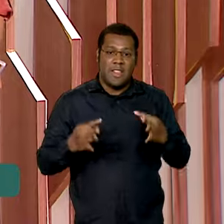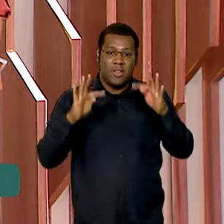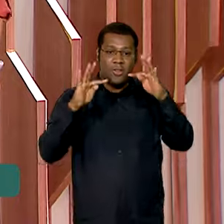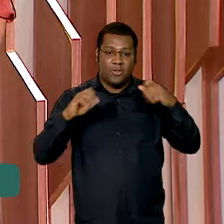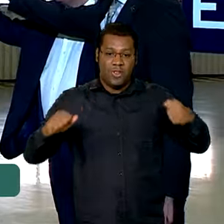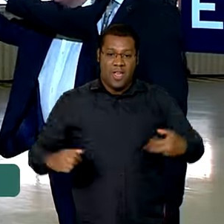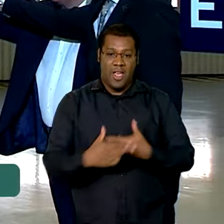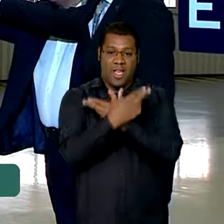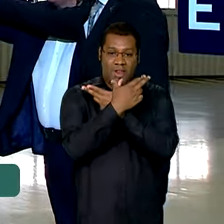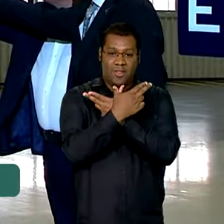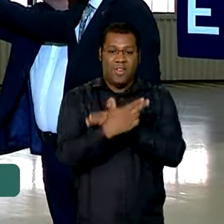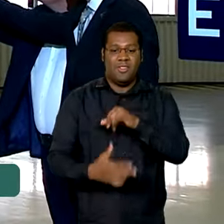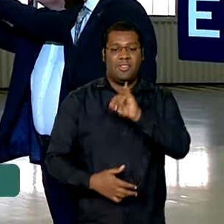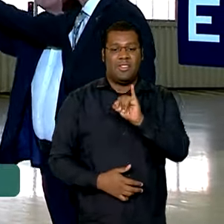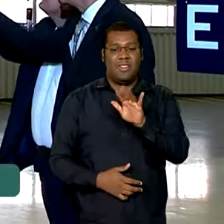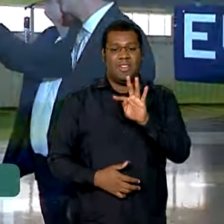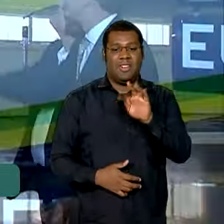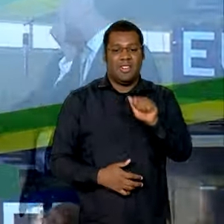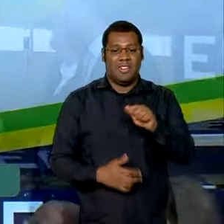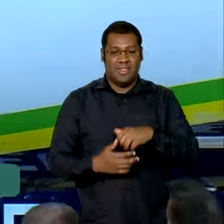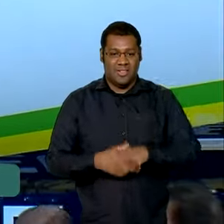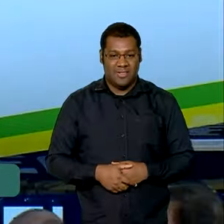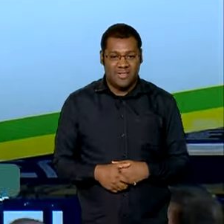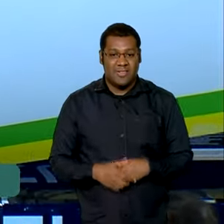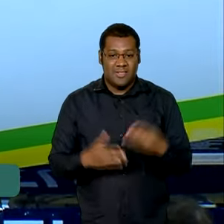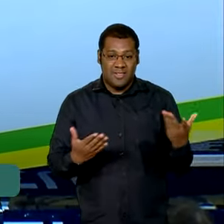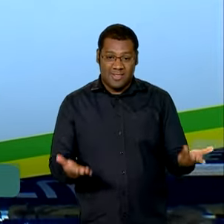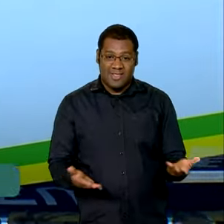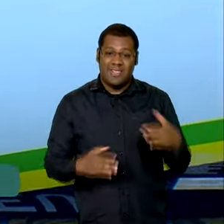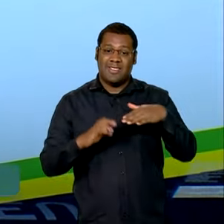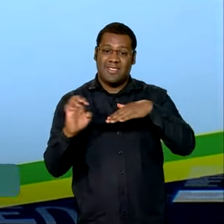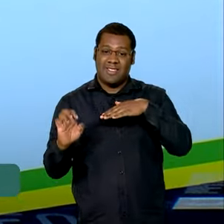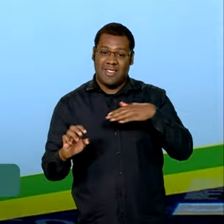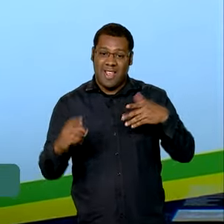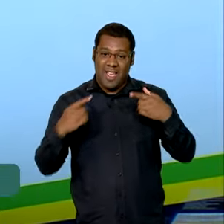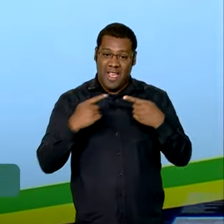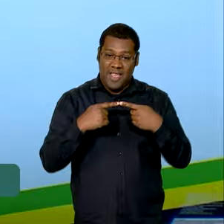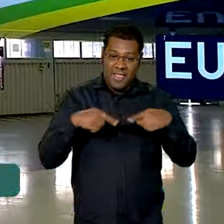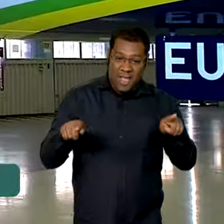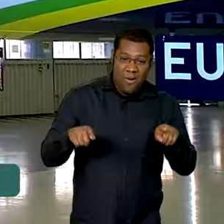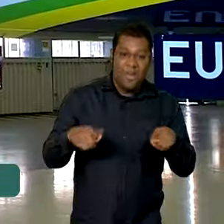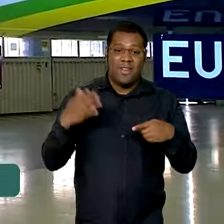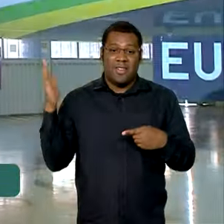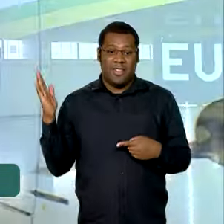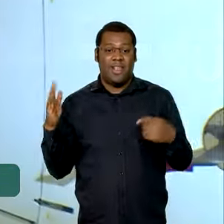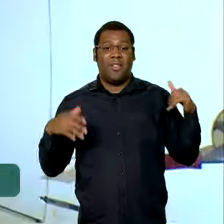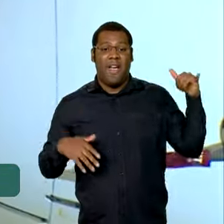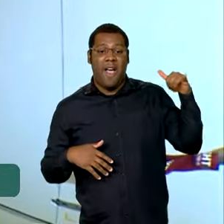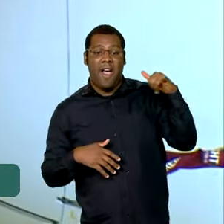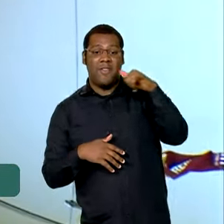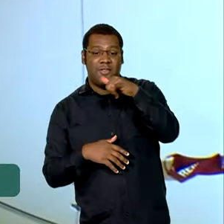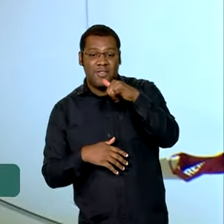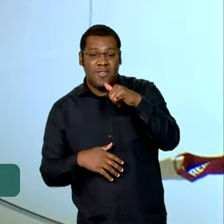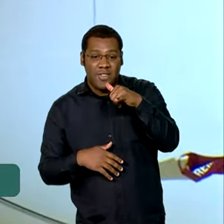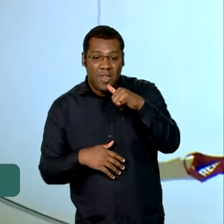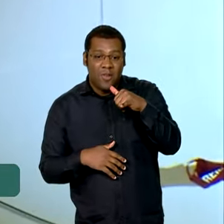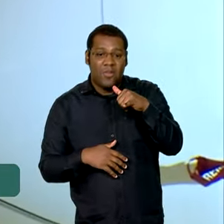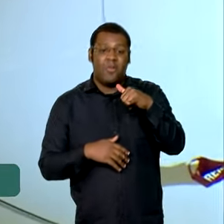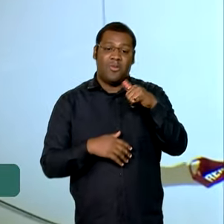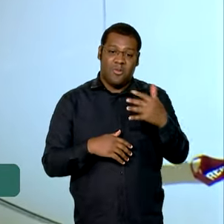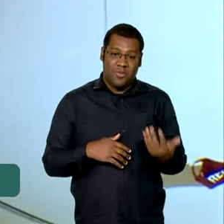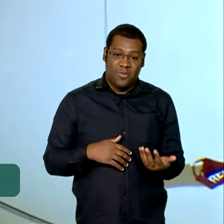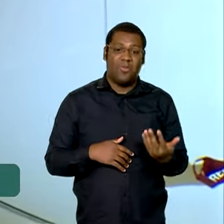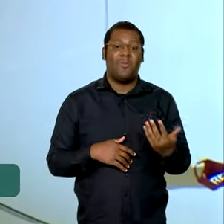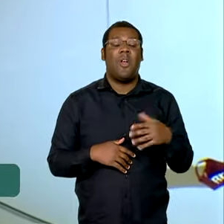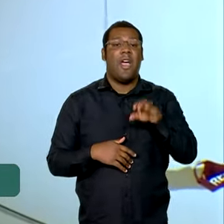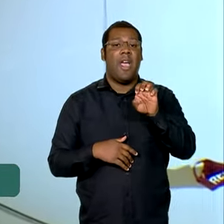ITA. A entrega de uma aeronave da Embraer, a Companhia Azul, marcou o início da cerimônia com a